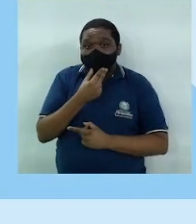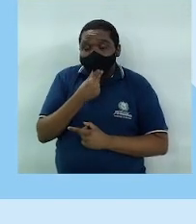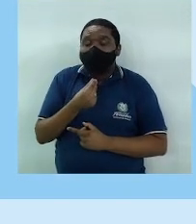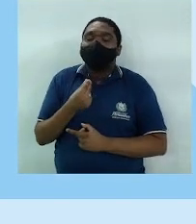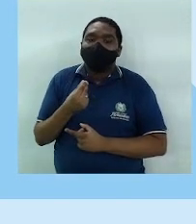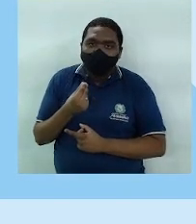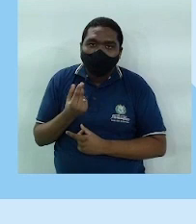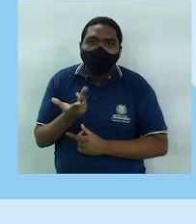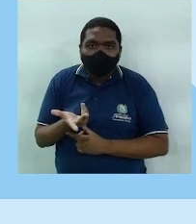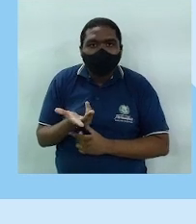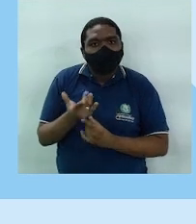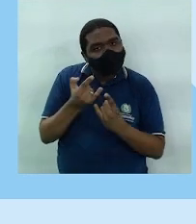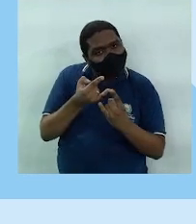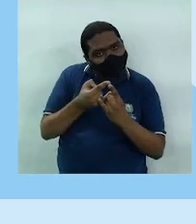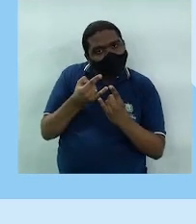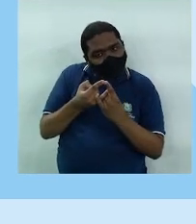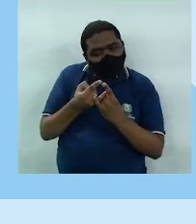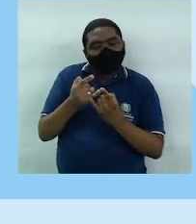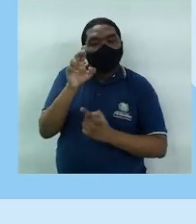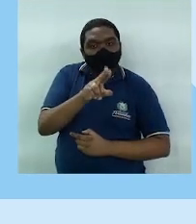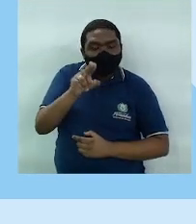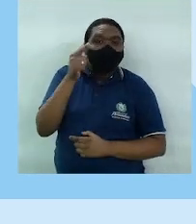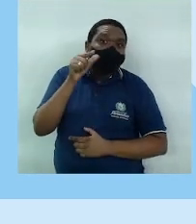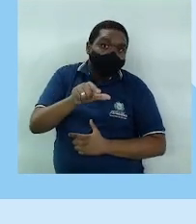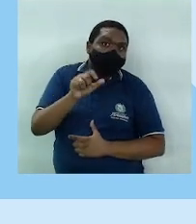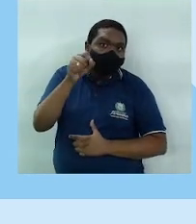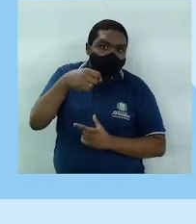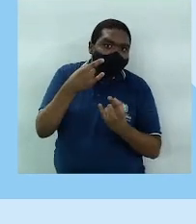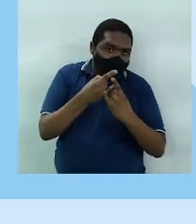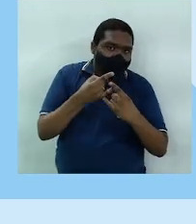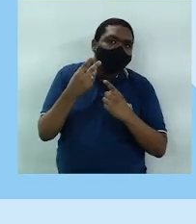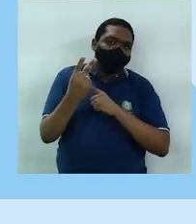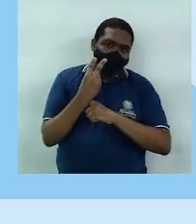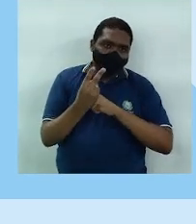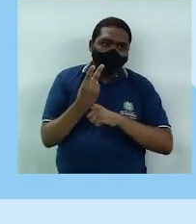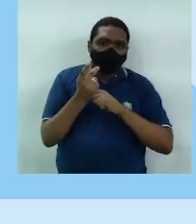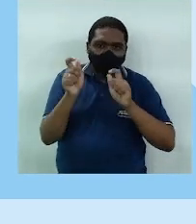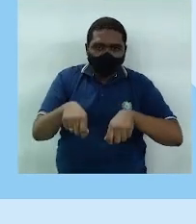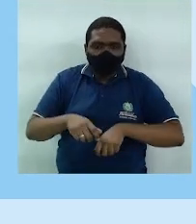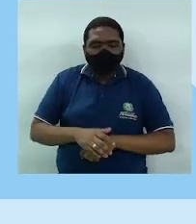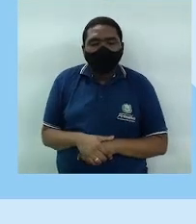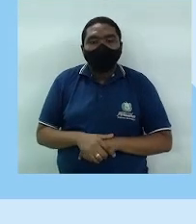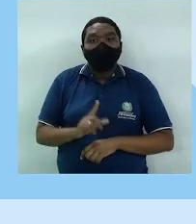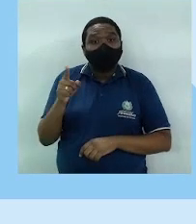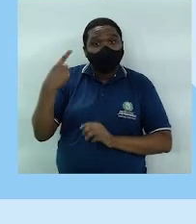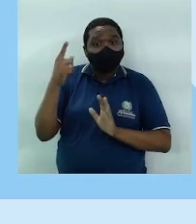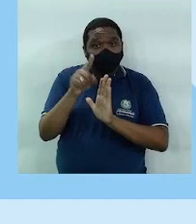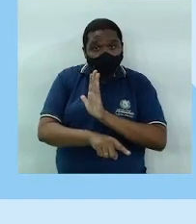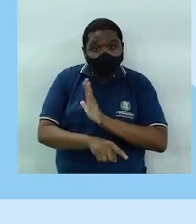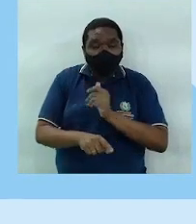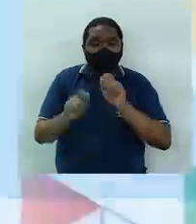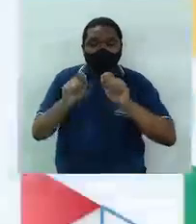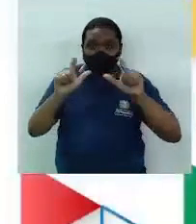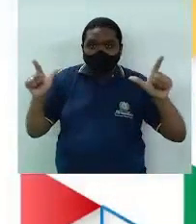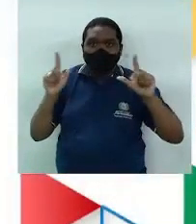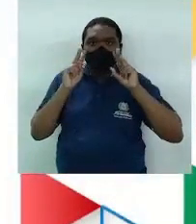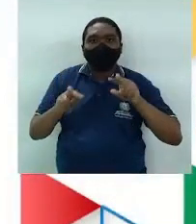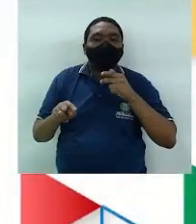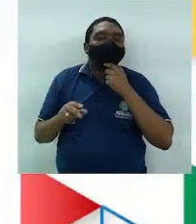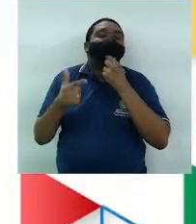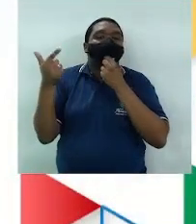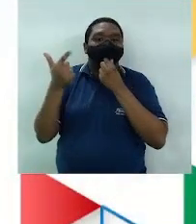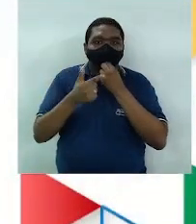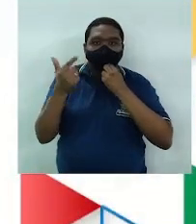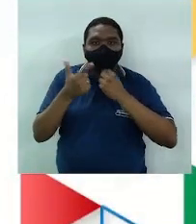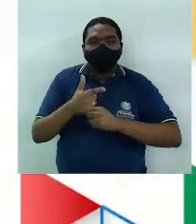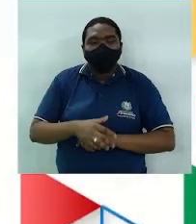popularmente dito. Então, eles conseguem proteger, tá certo? Vamos lá, próxima questão, na tela. Questão